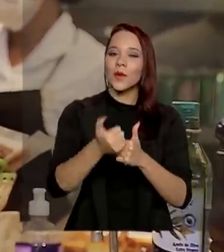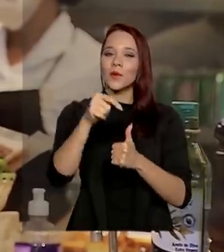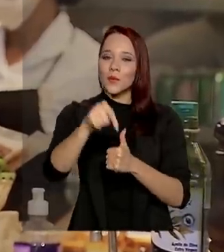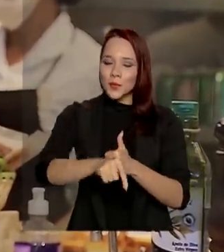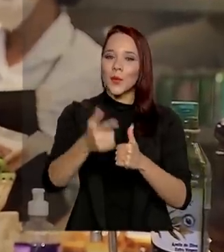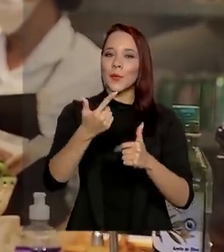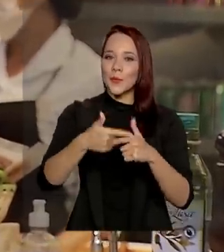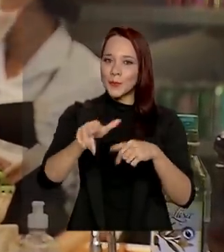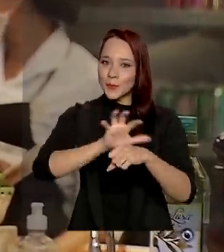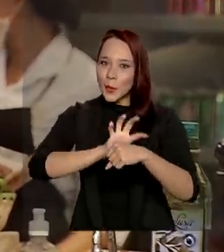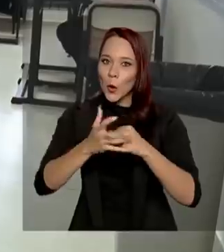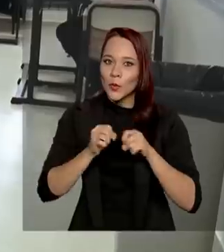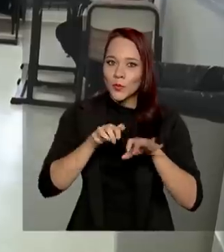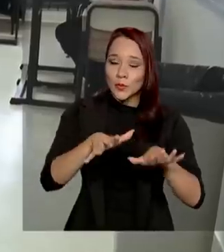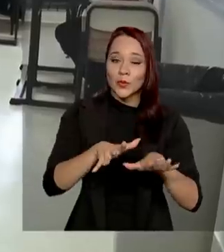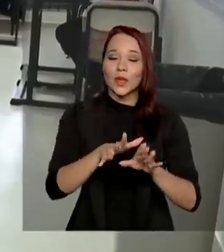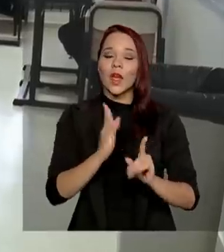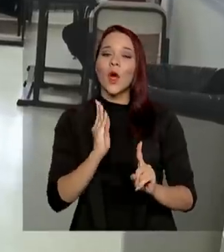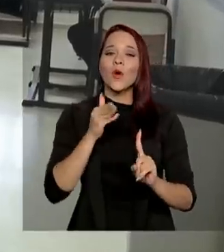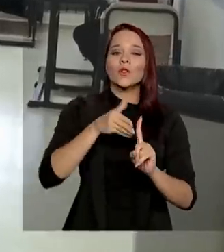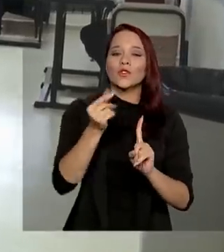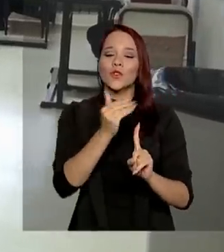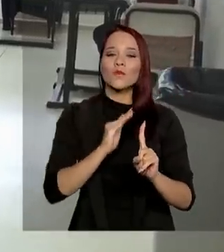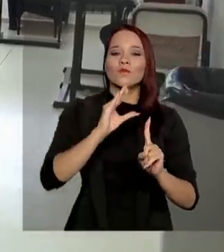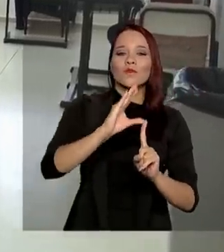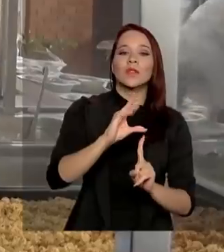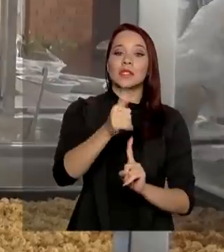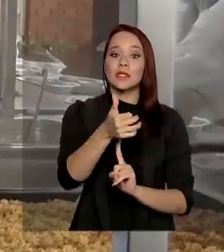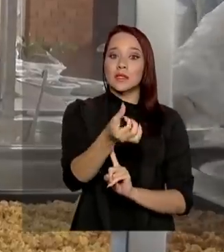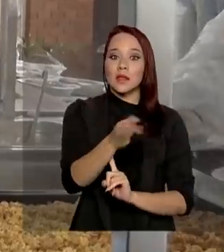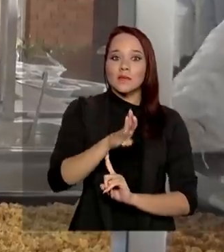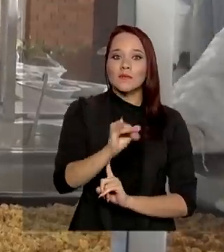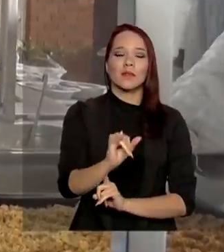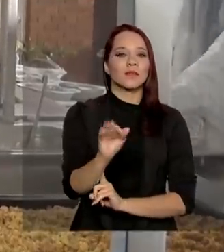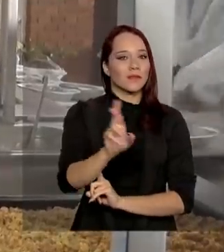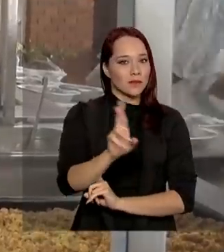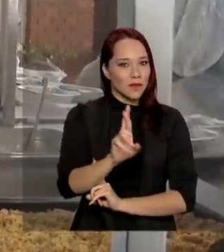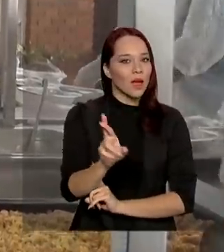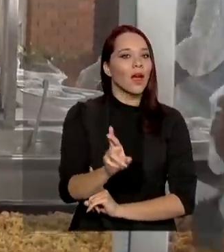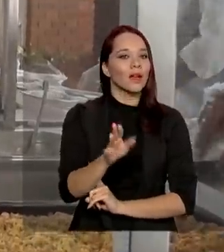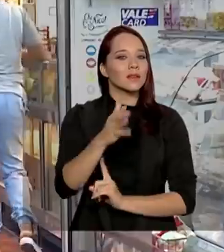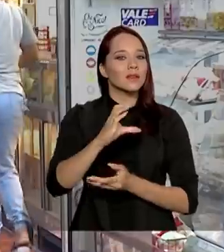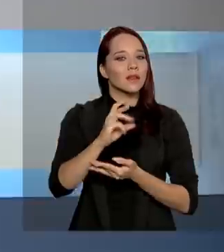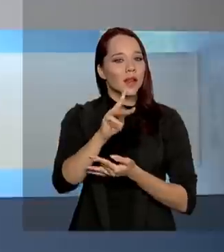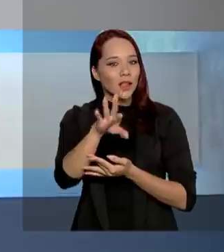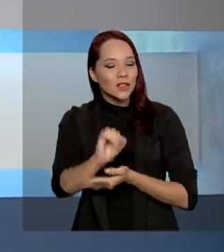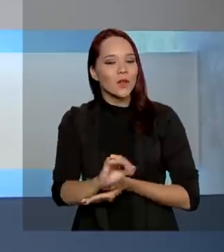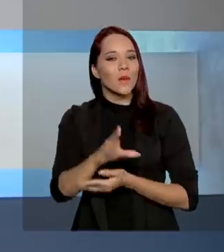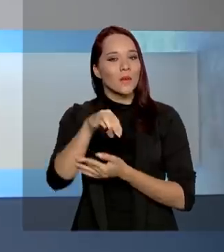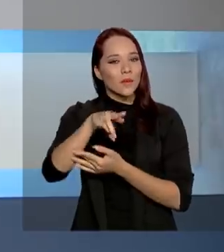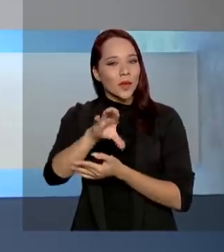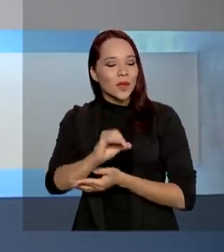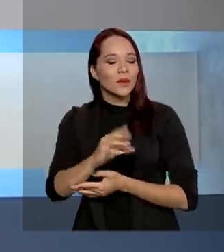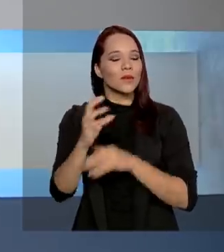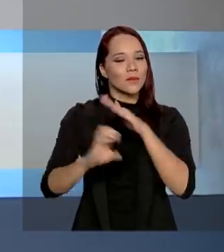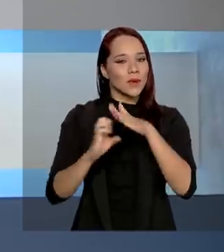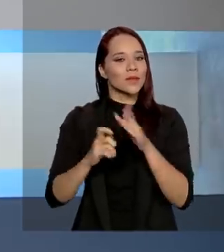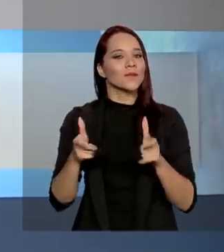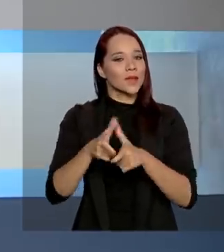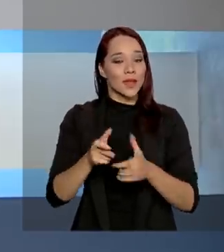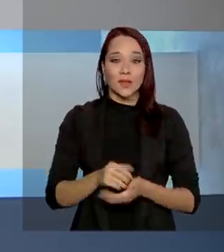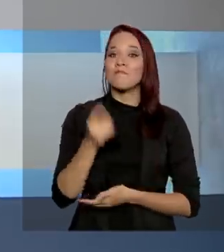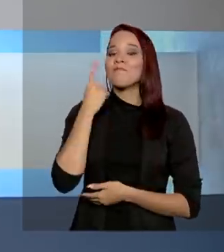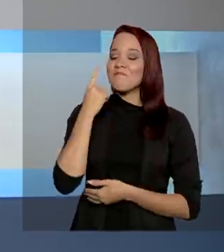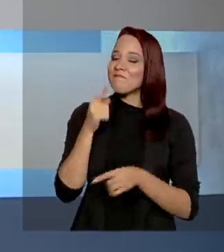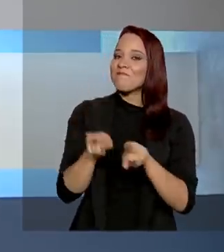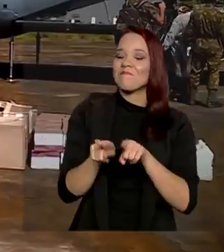pandemia. Fundo destina quase 16 bilhões de reais em crédito para micro e pequenas empresas. E